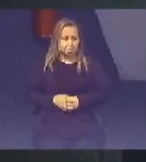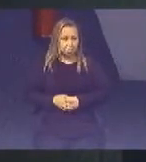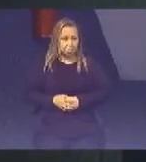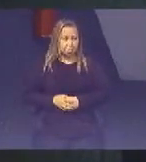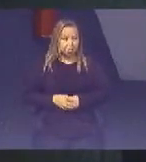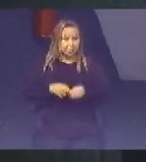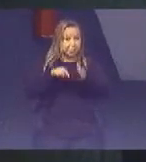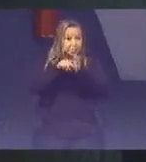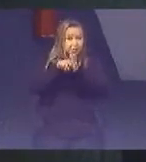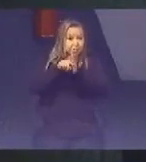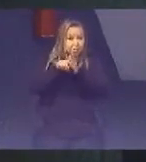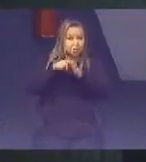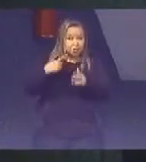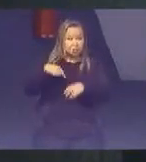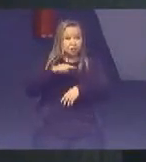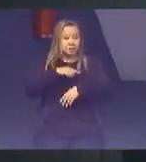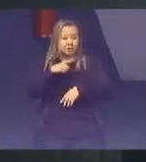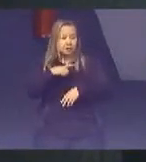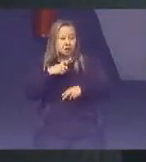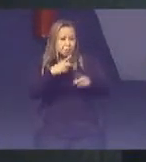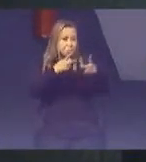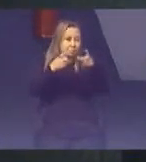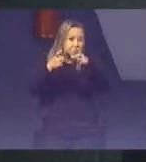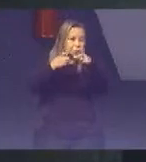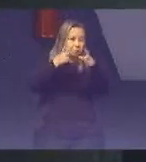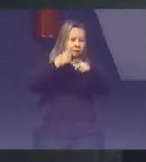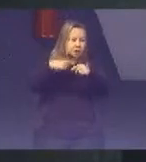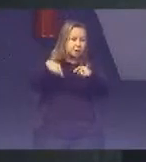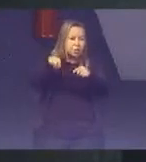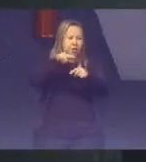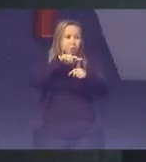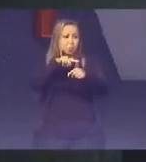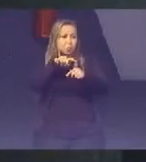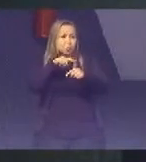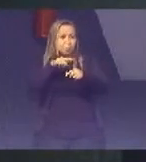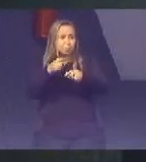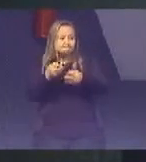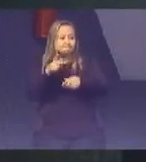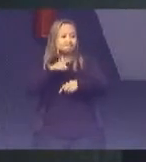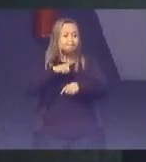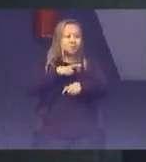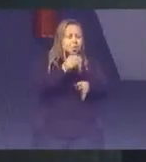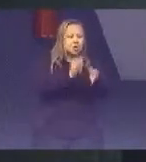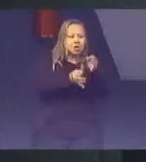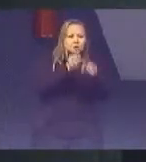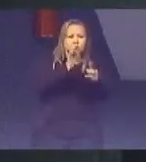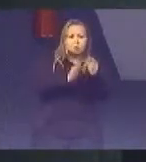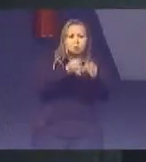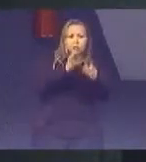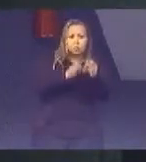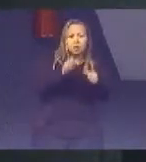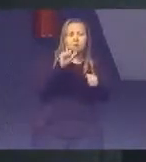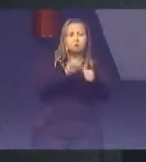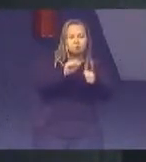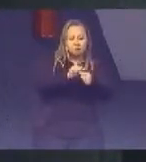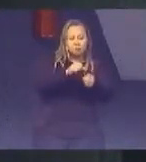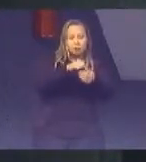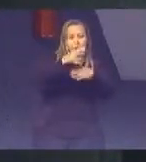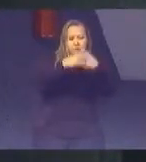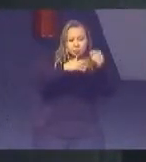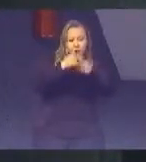nós temos que Olhar Para tudo aquilo Que cai no judiciário Tudo que o judiciário produz Para